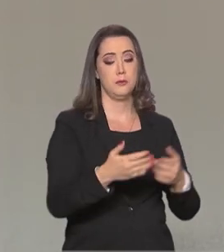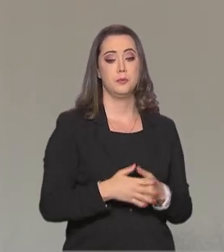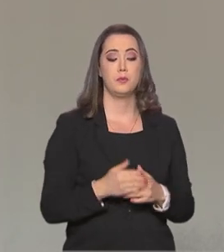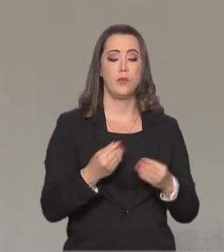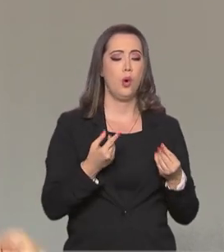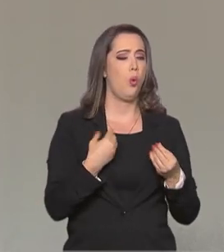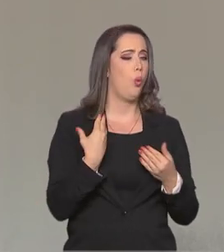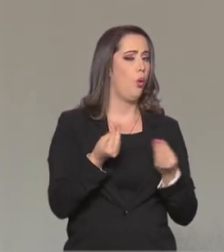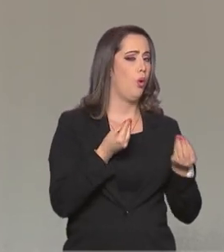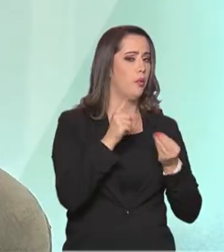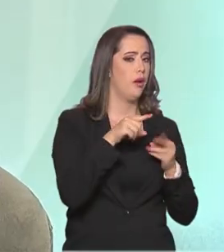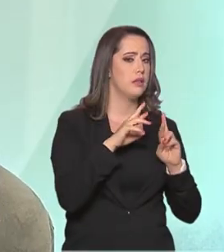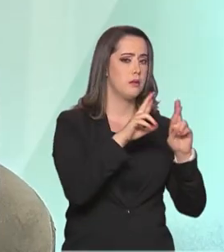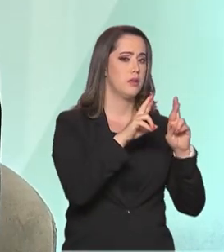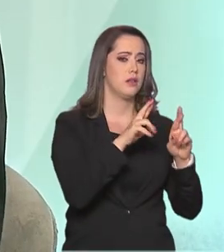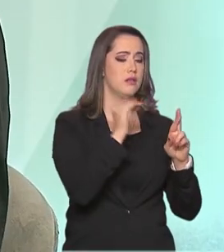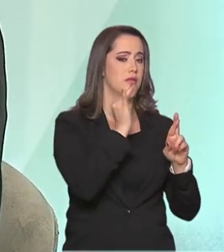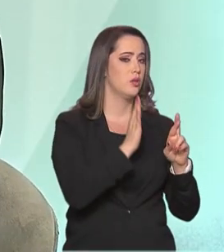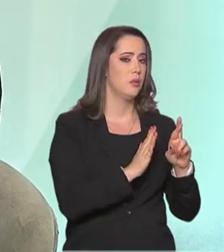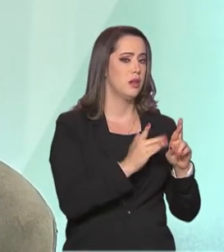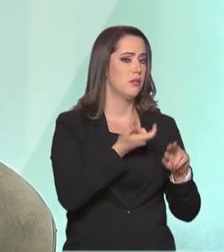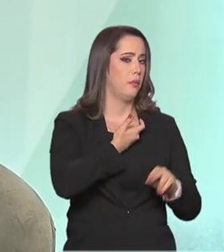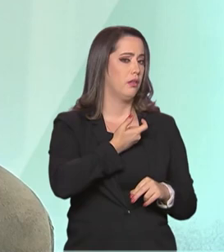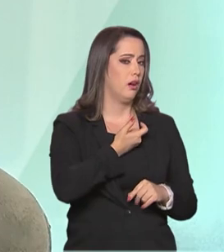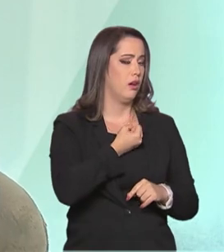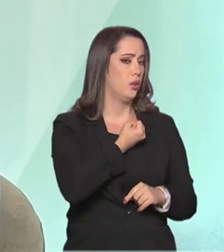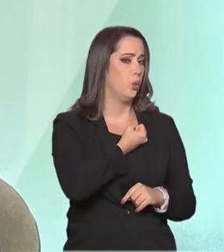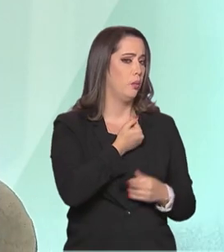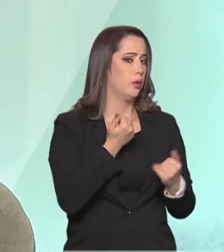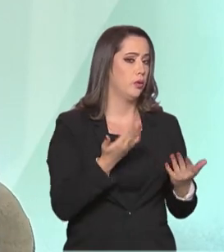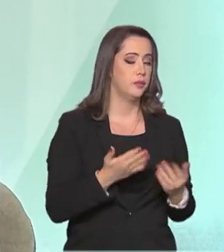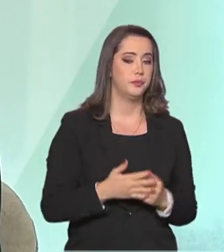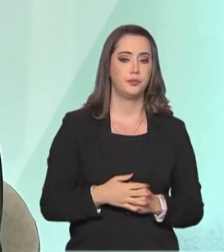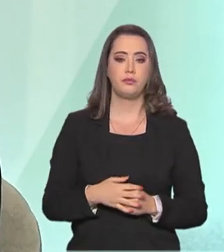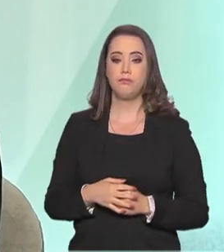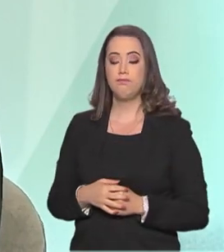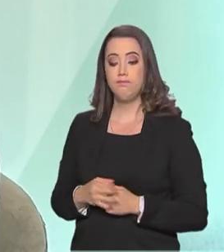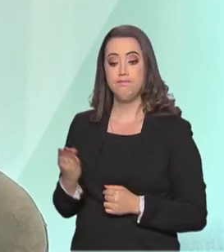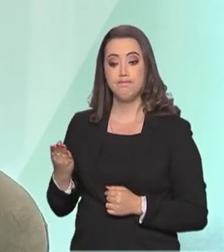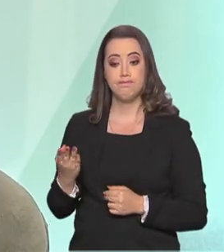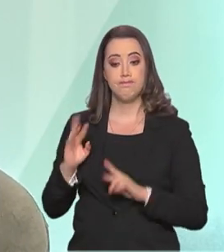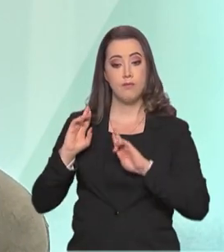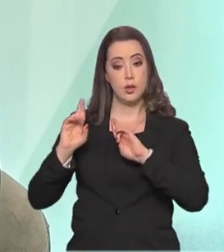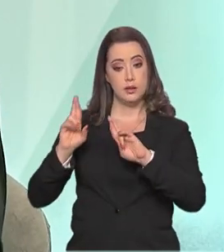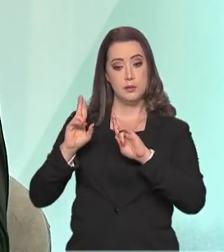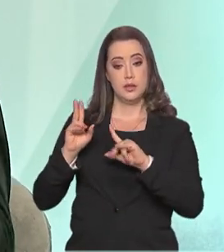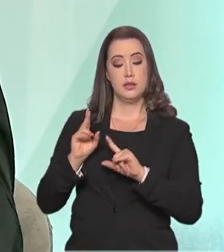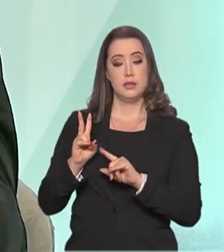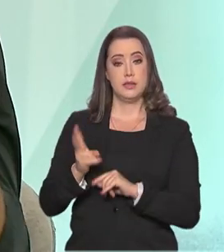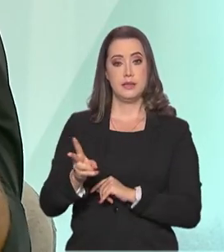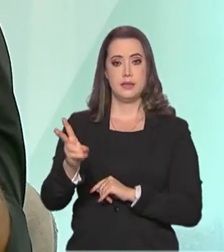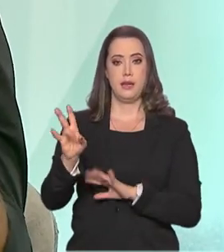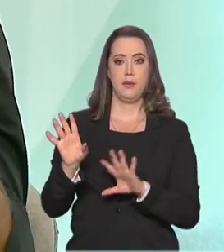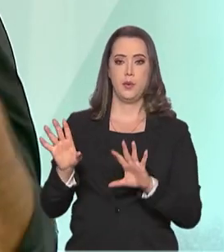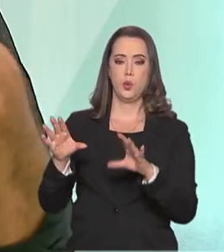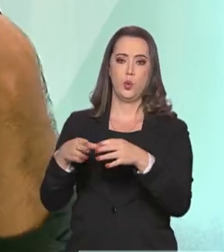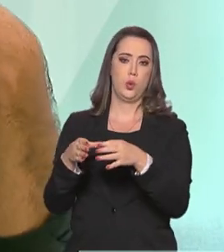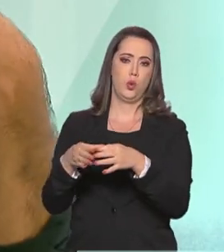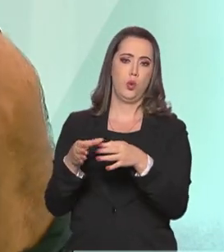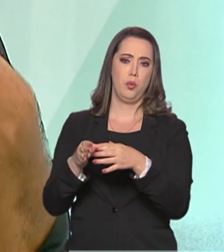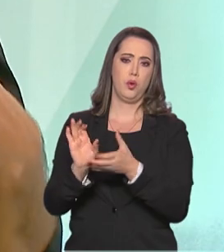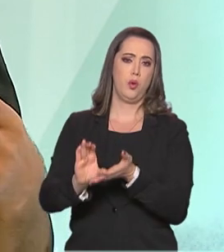Mas qual que a expectativa? A expectativa é sempre traçada pelo Comitê Olímpico Brasileiro, que está mais próximo das